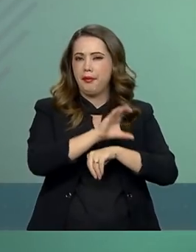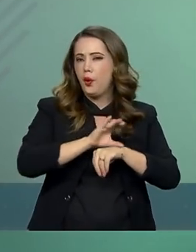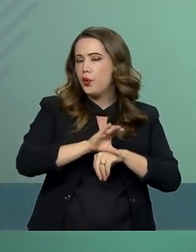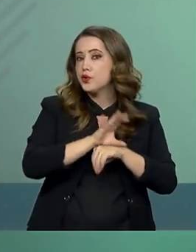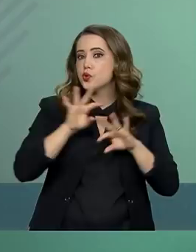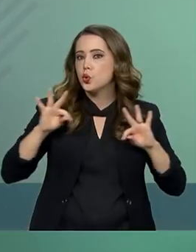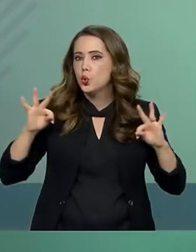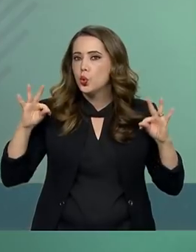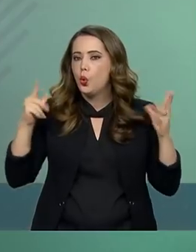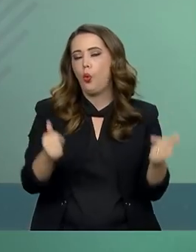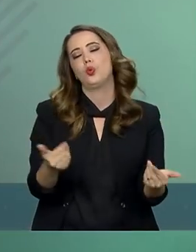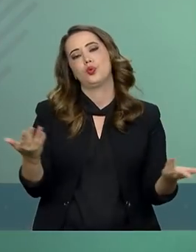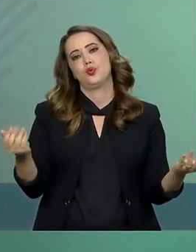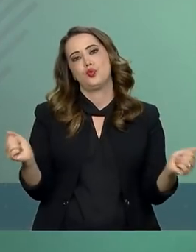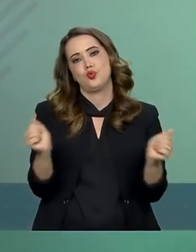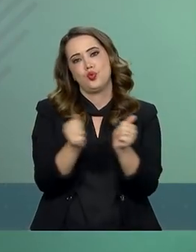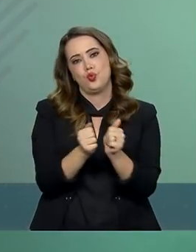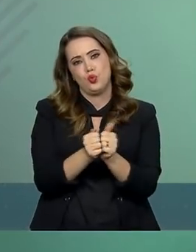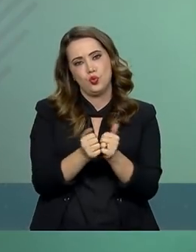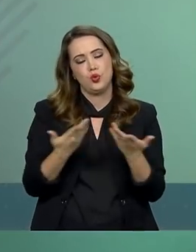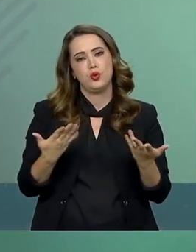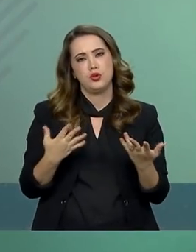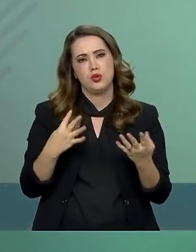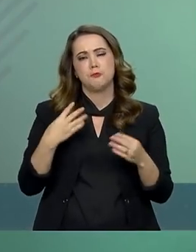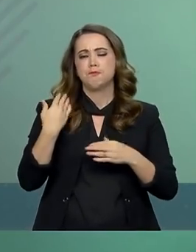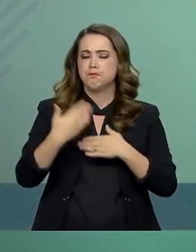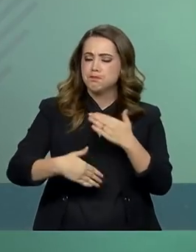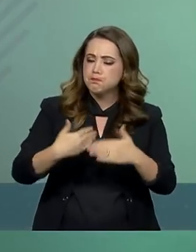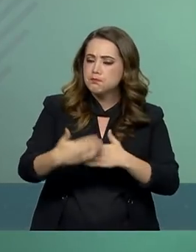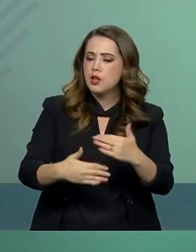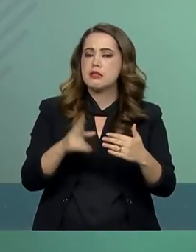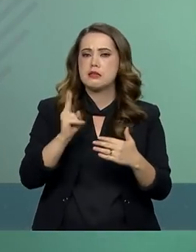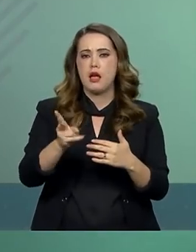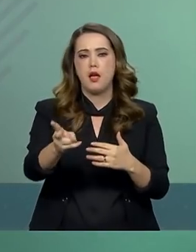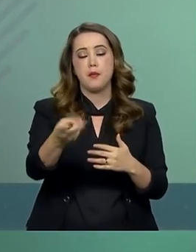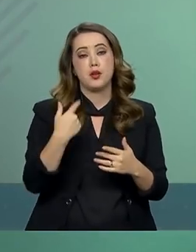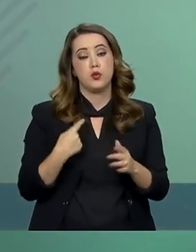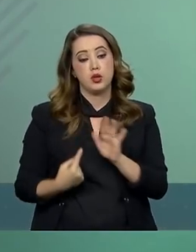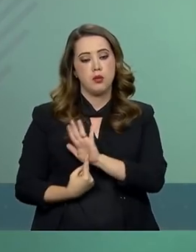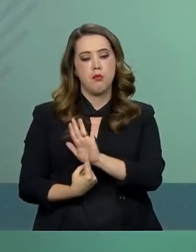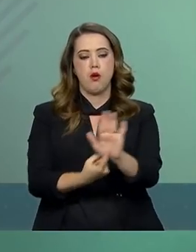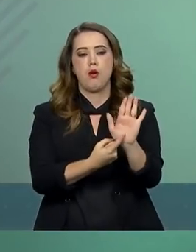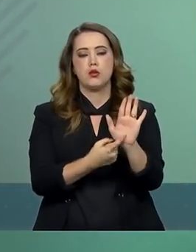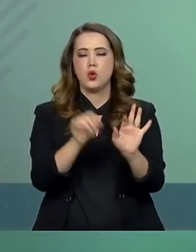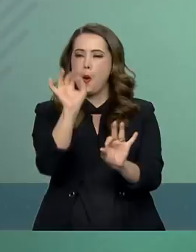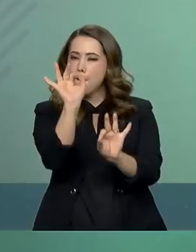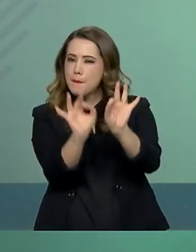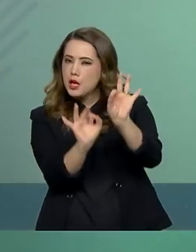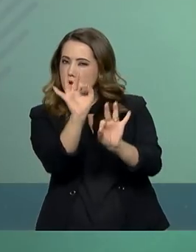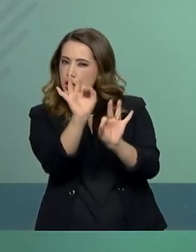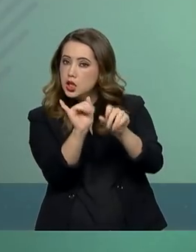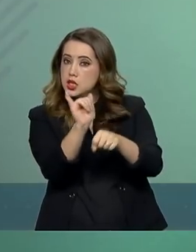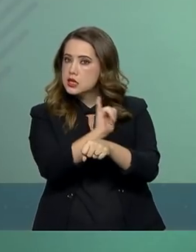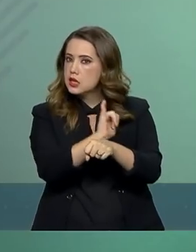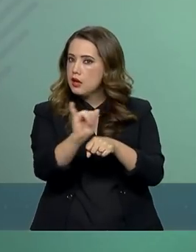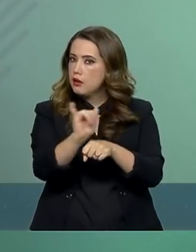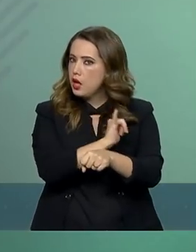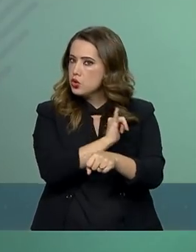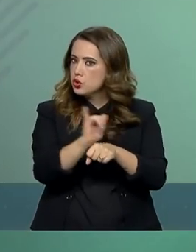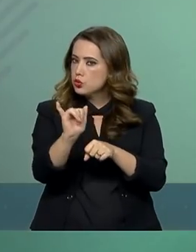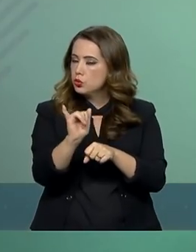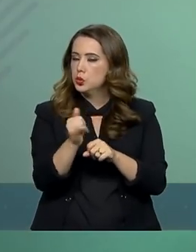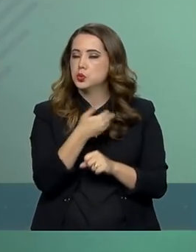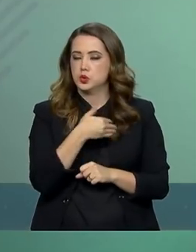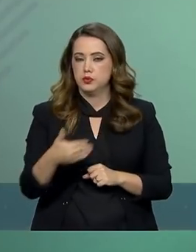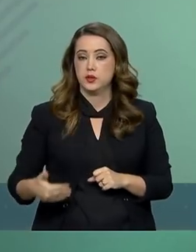e todos eles encadeados de forma contínua, o que demonstra um plano estratégico do governo